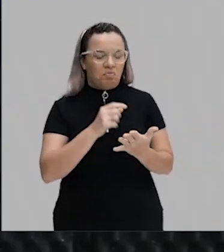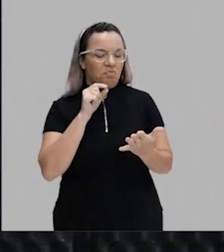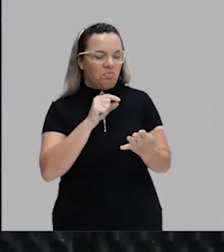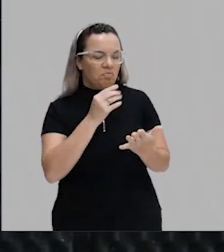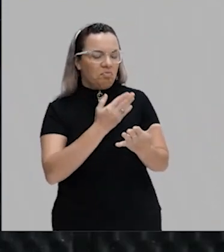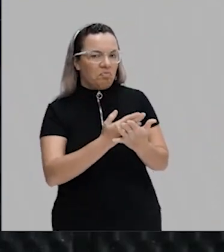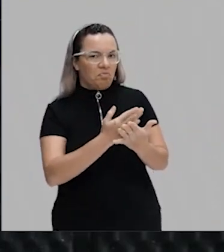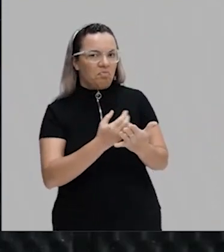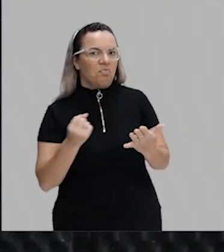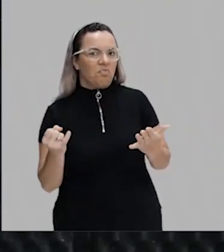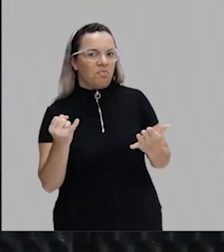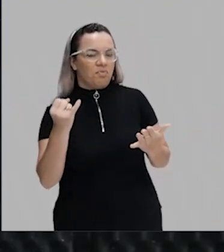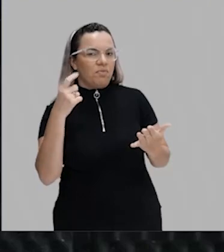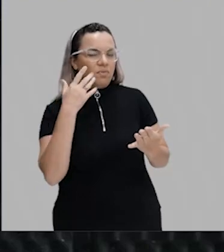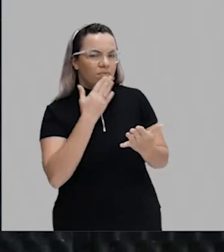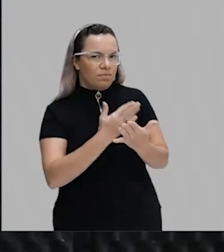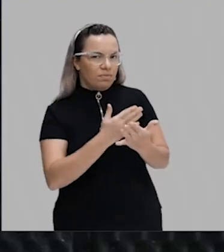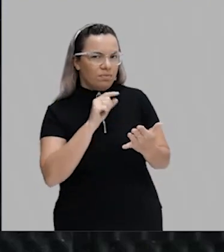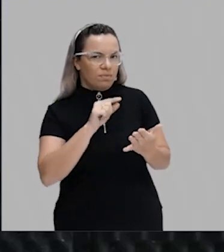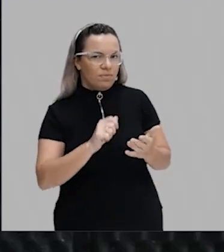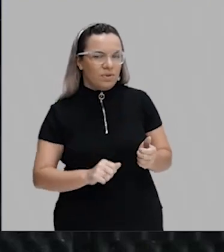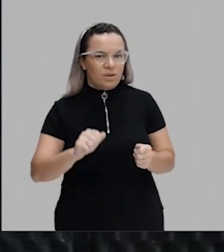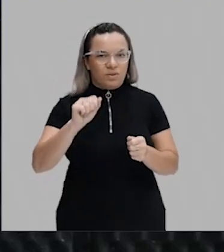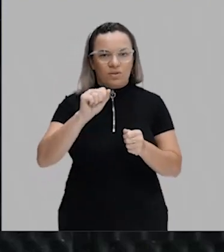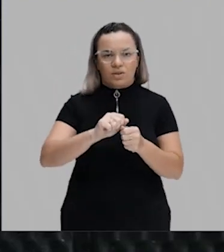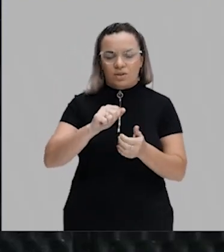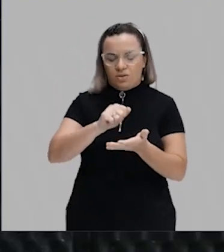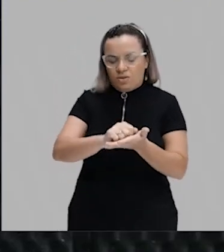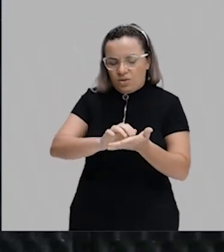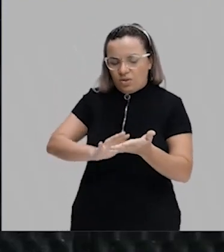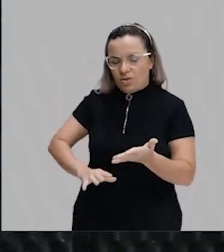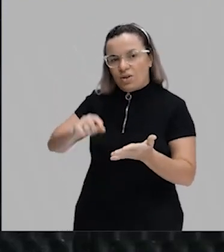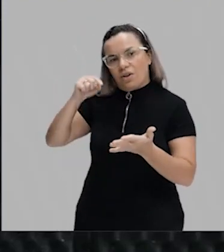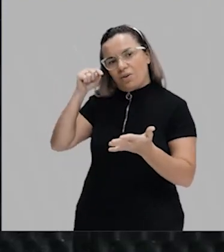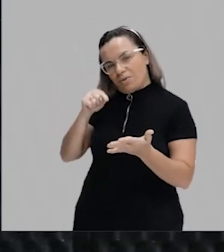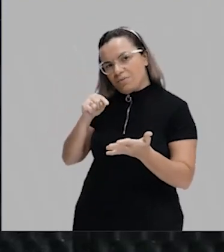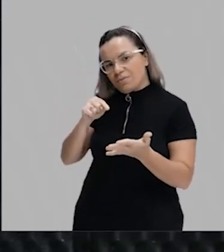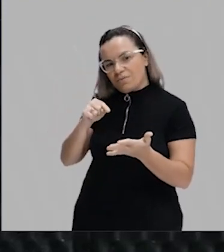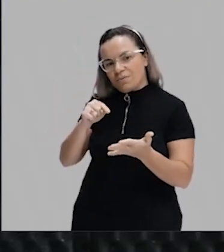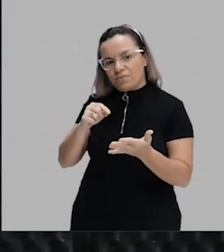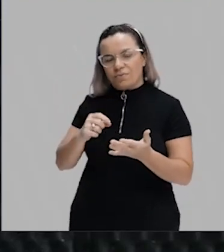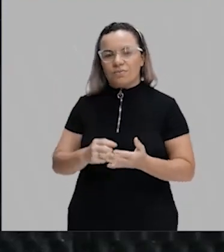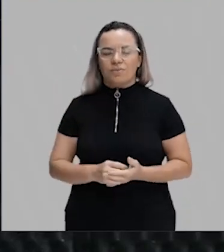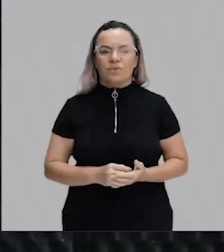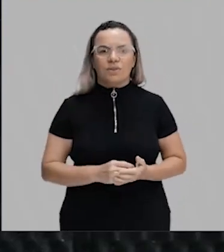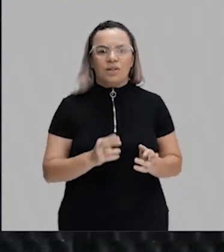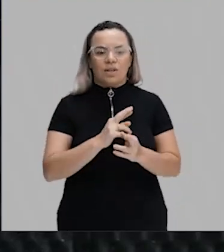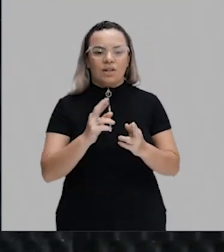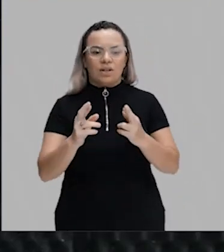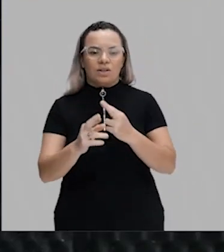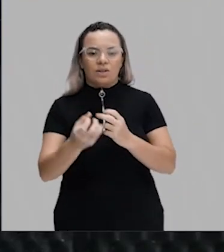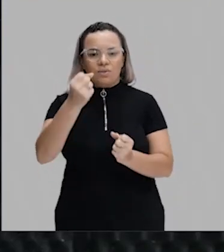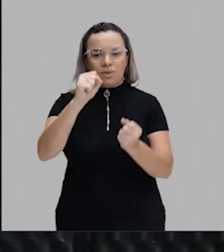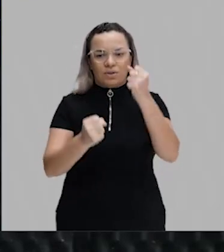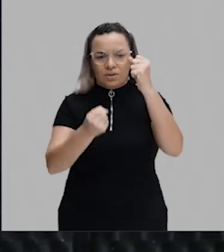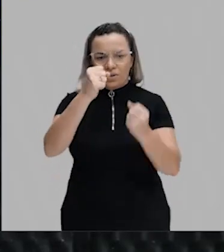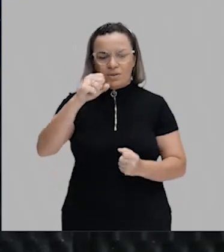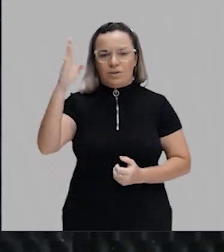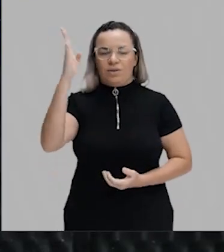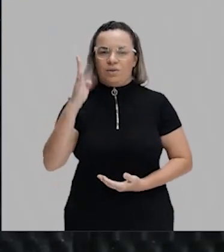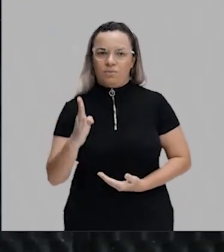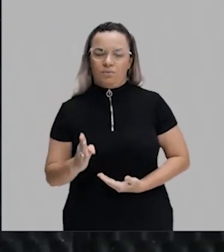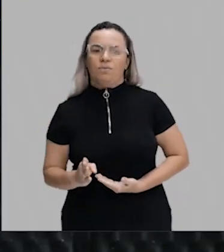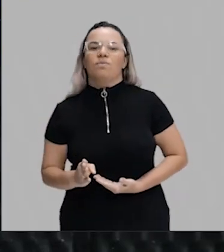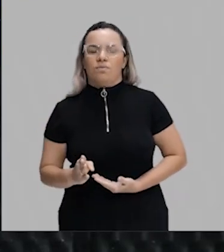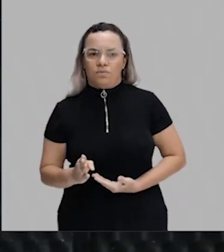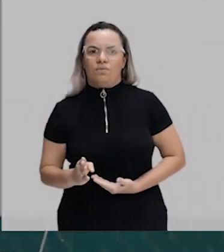fundamental. Nós vamos fazer a resolução de questões sobre a industrialização brasileira,